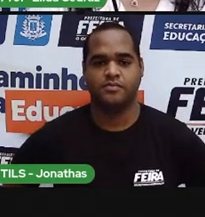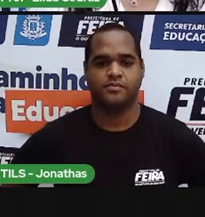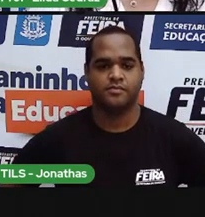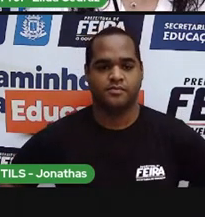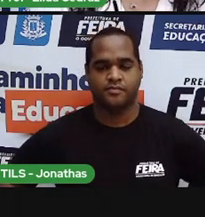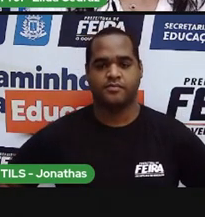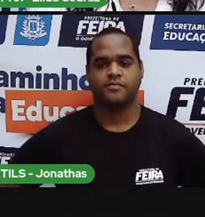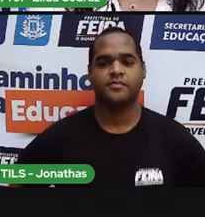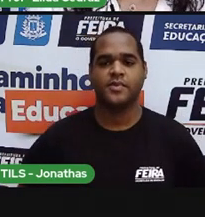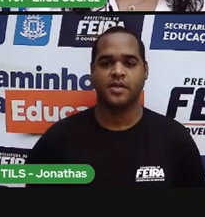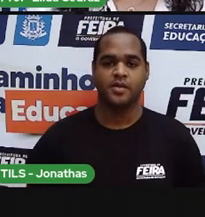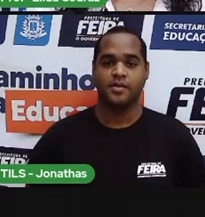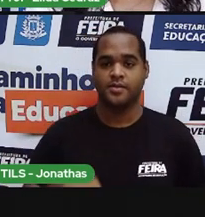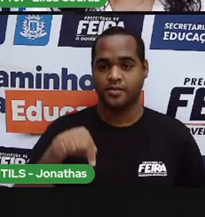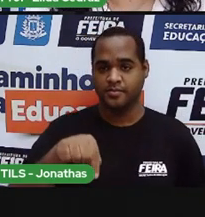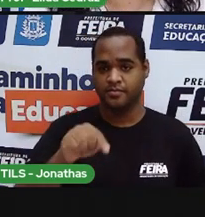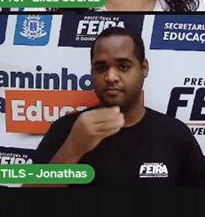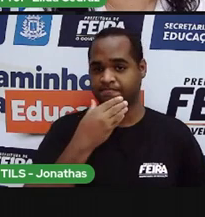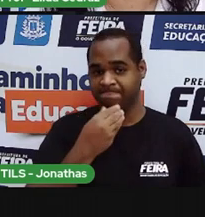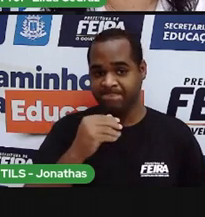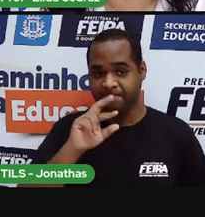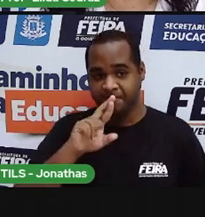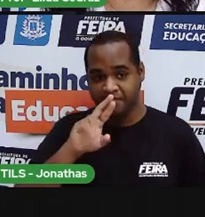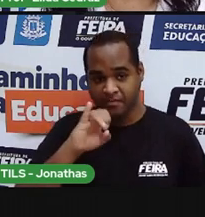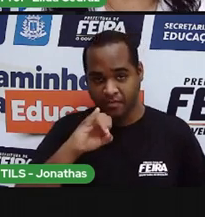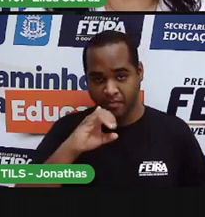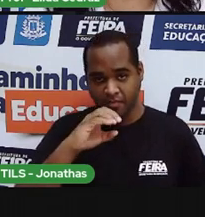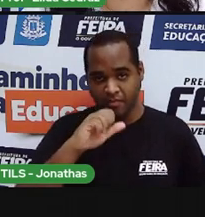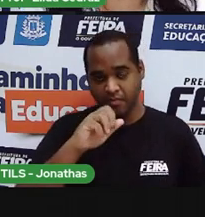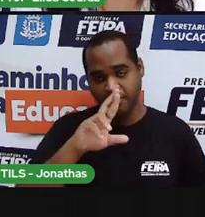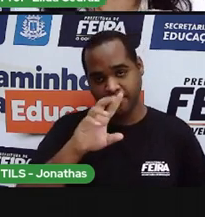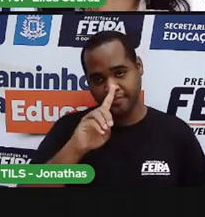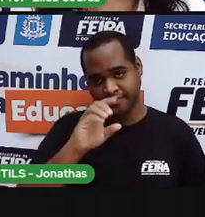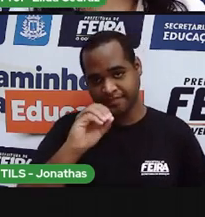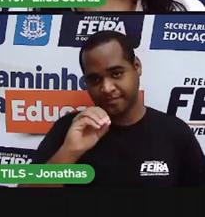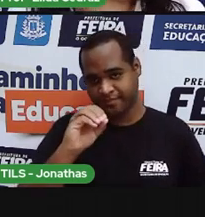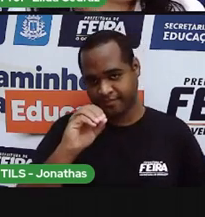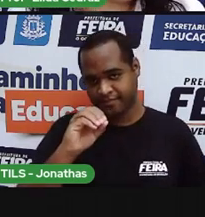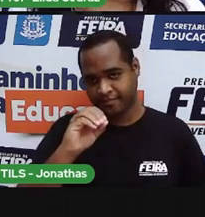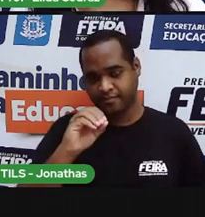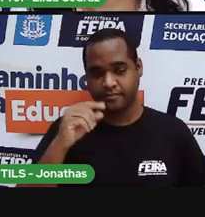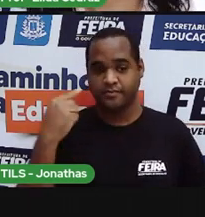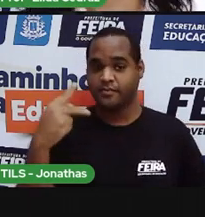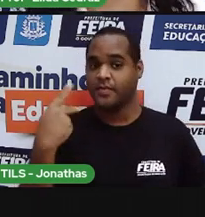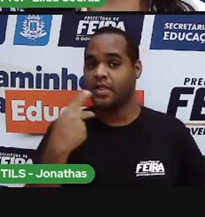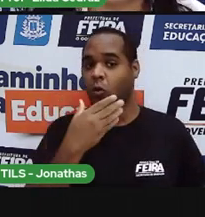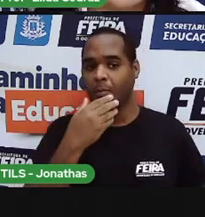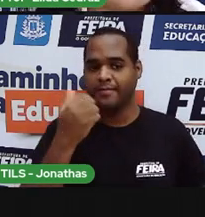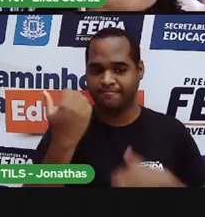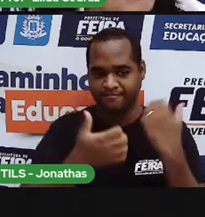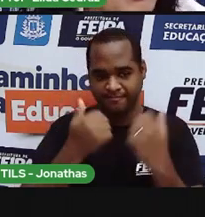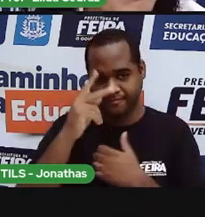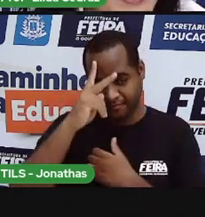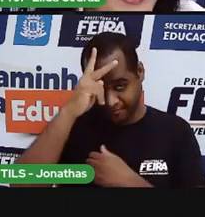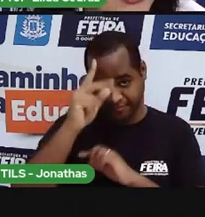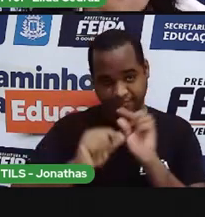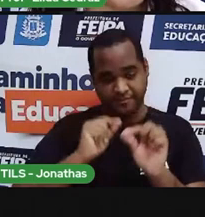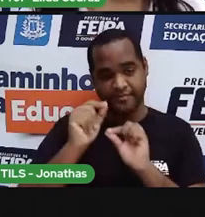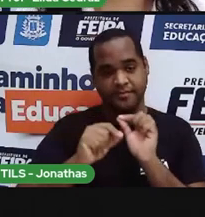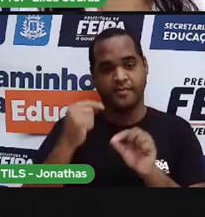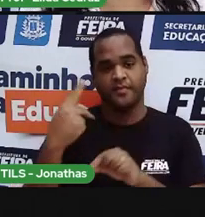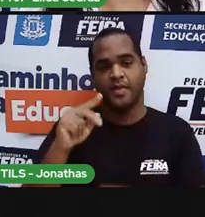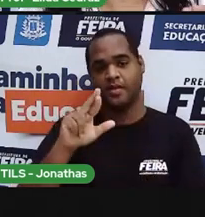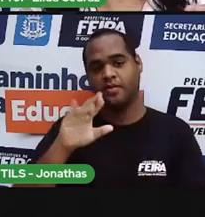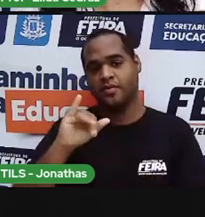Este é Ricardo. Eu vou contar a história de Ricardo. E se for, vou fazer que nem quando passa na